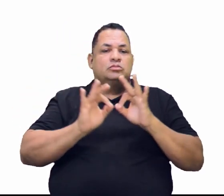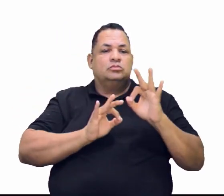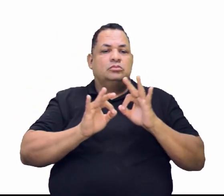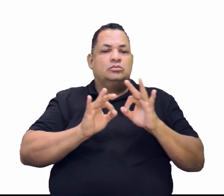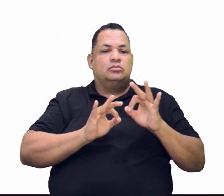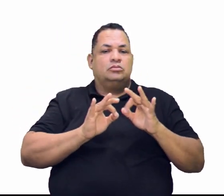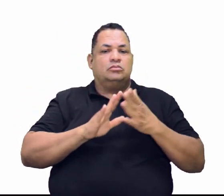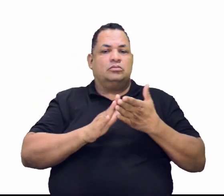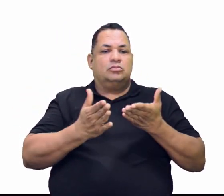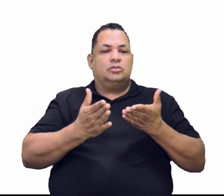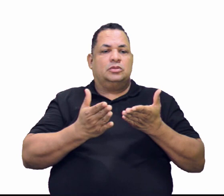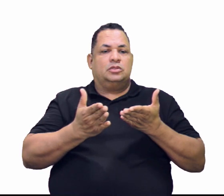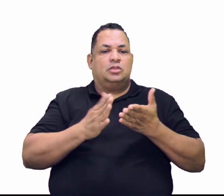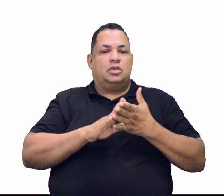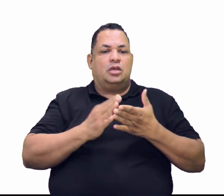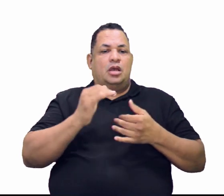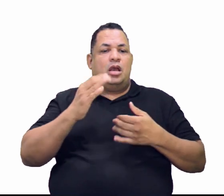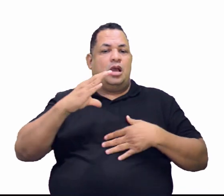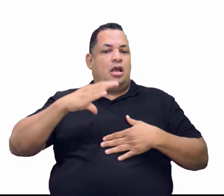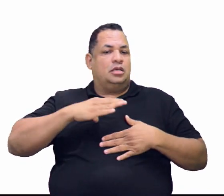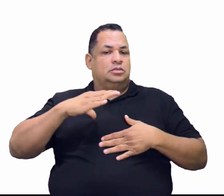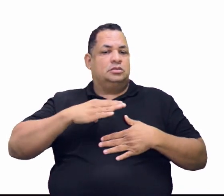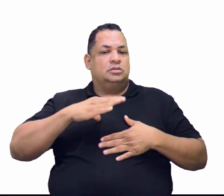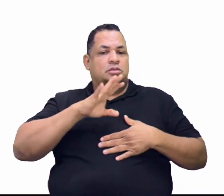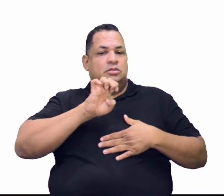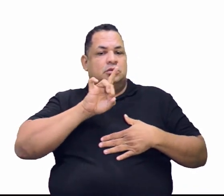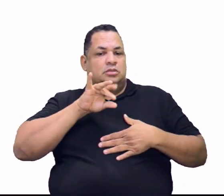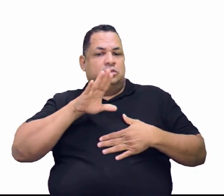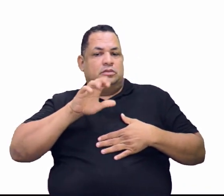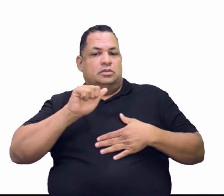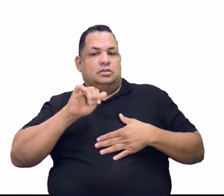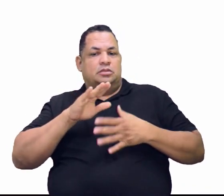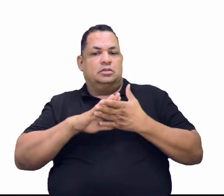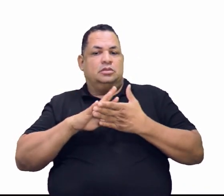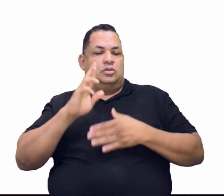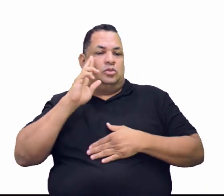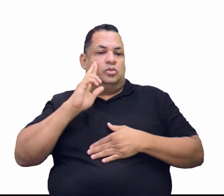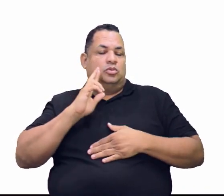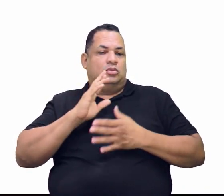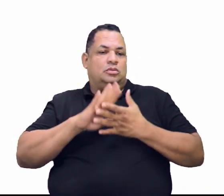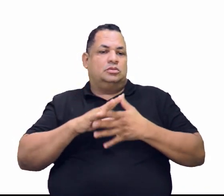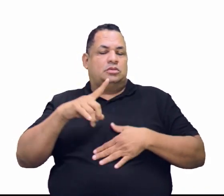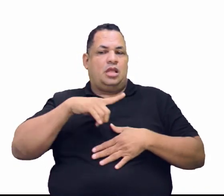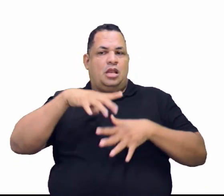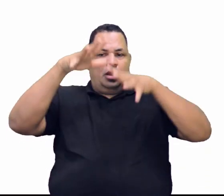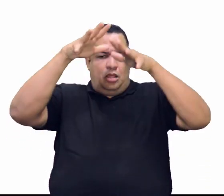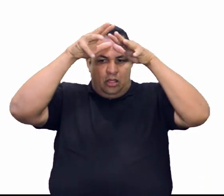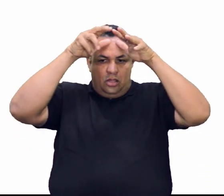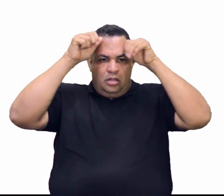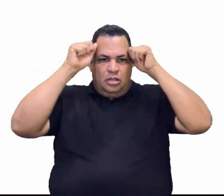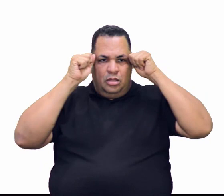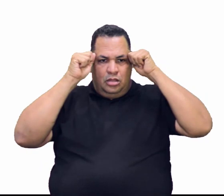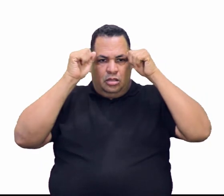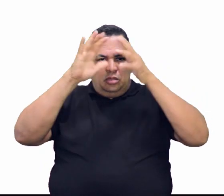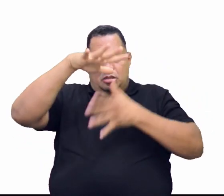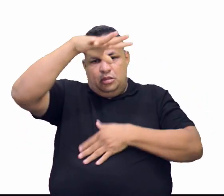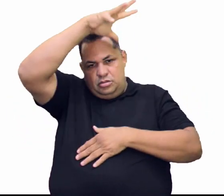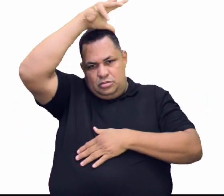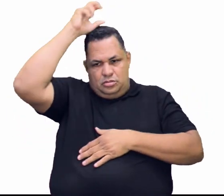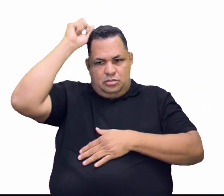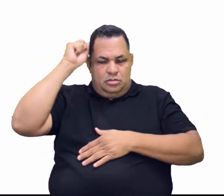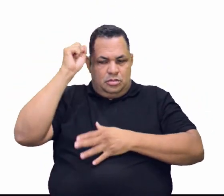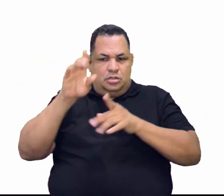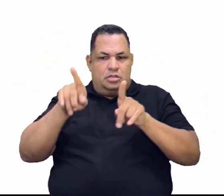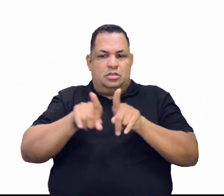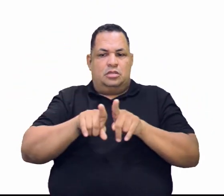estanífera de Rondônia, que é a DNPN. Houve no Acre, houve no Amazonas